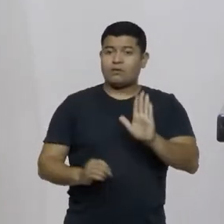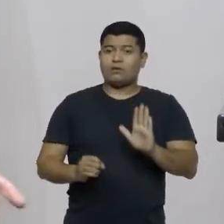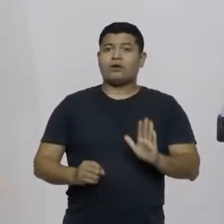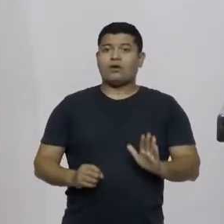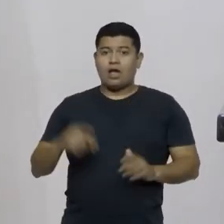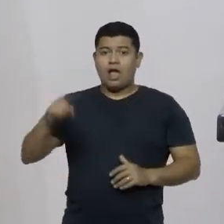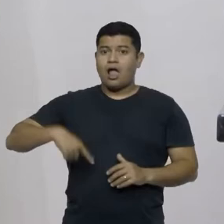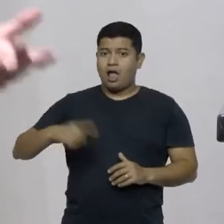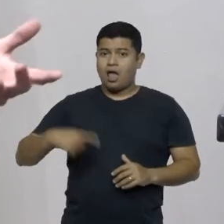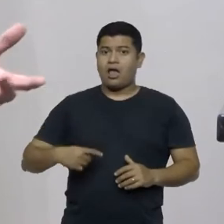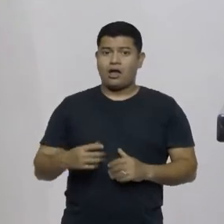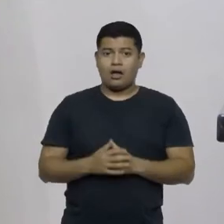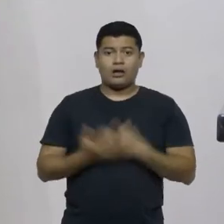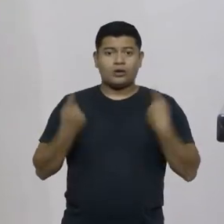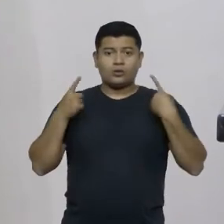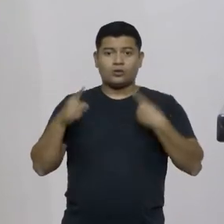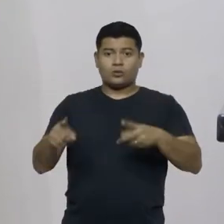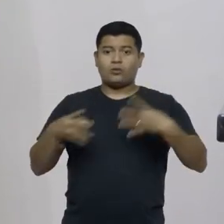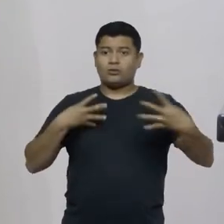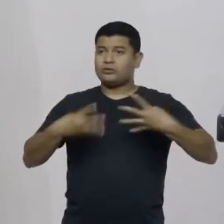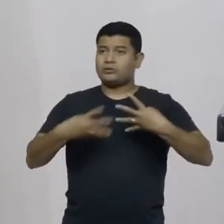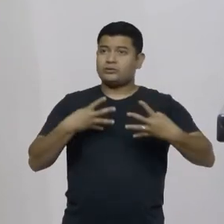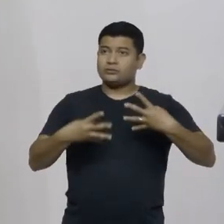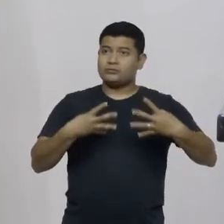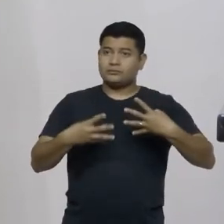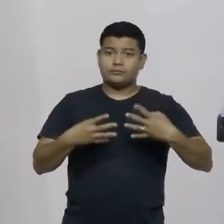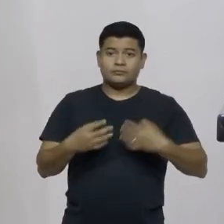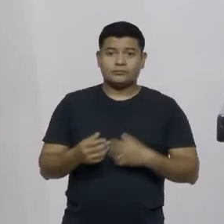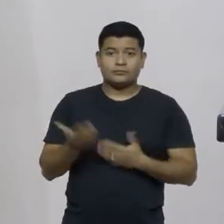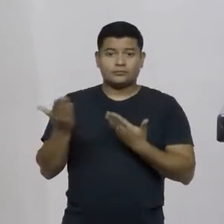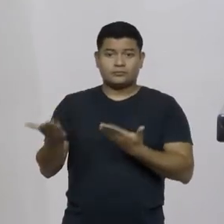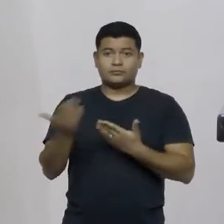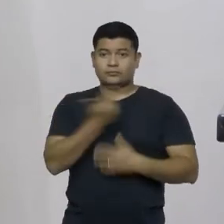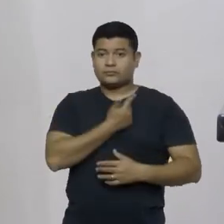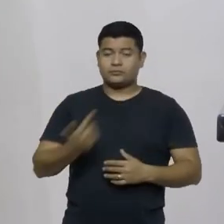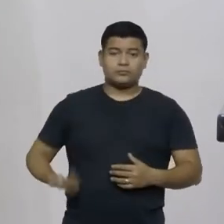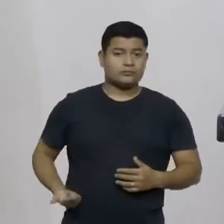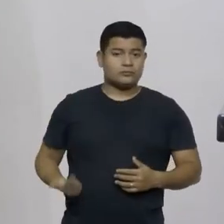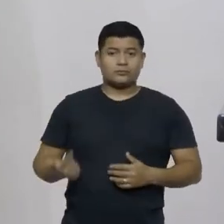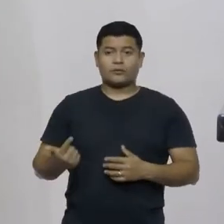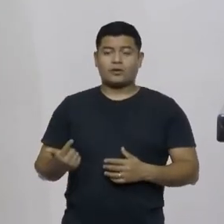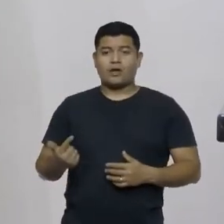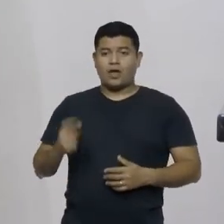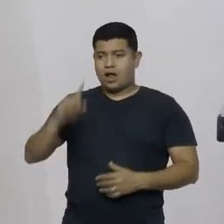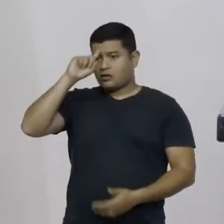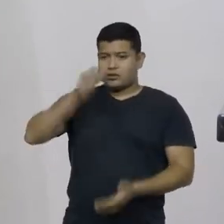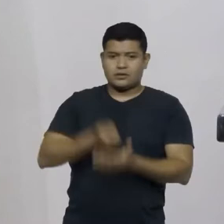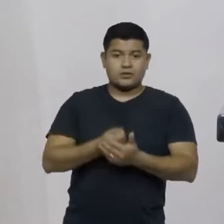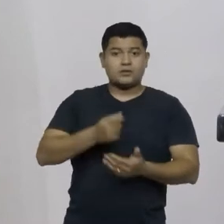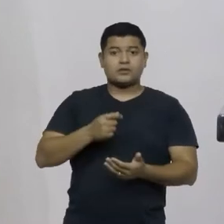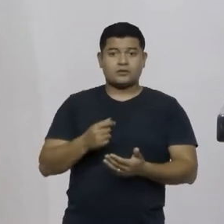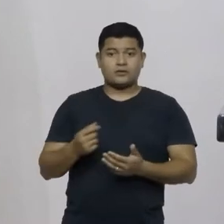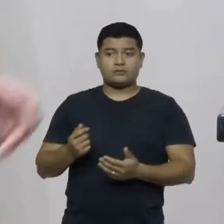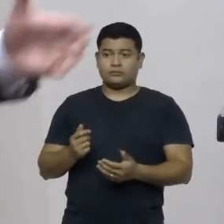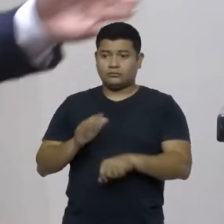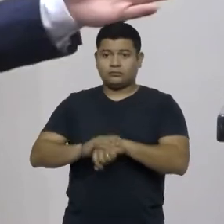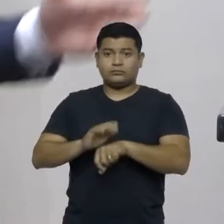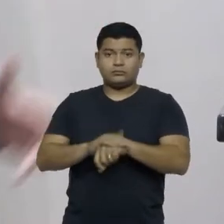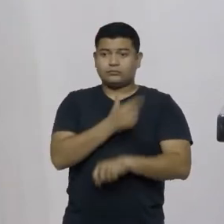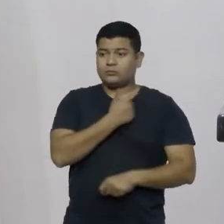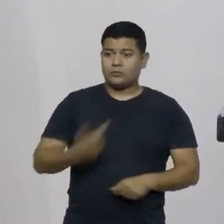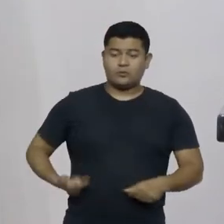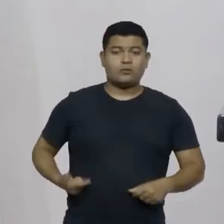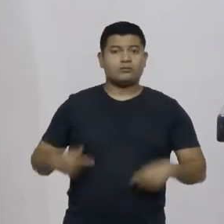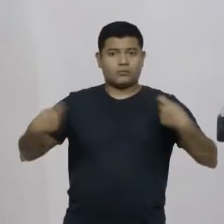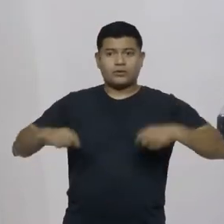atentados contra a transparência que um governo pode fazer não publicar os seus atos não dar publicidade aos seus atos e o senhor